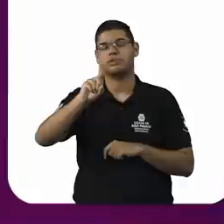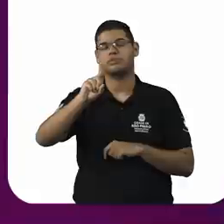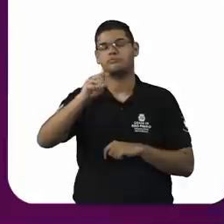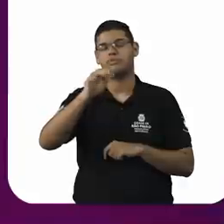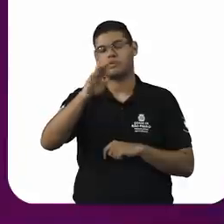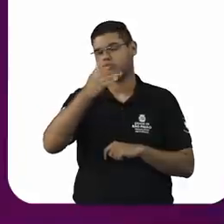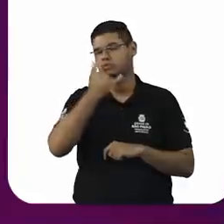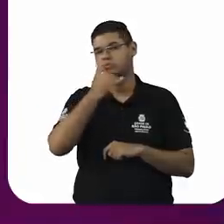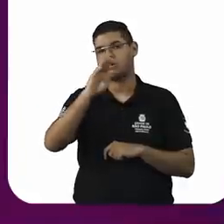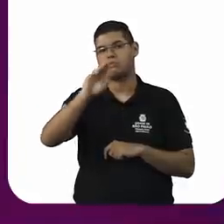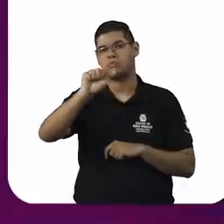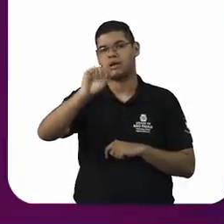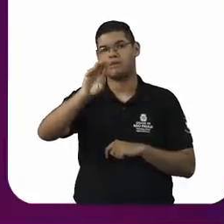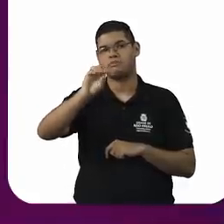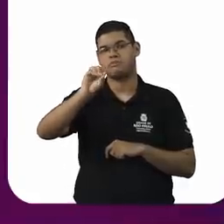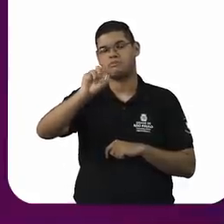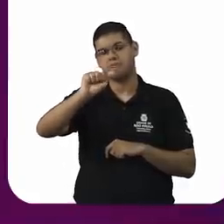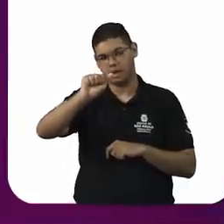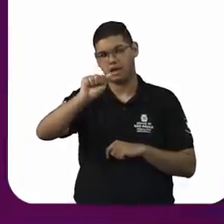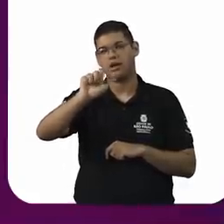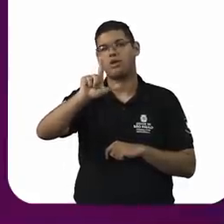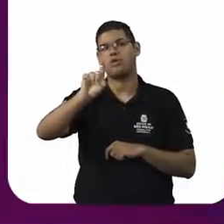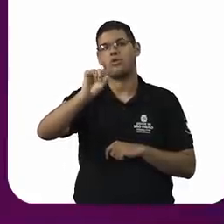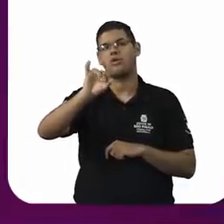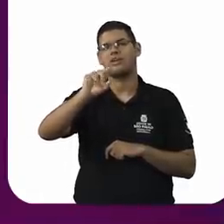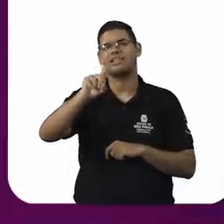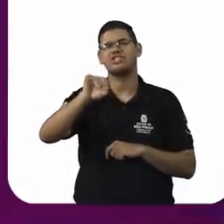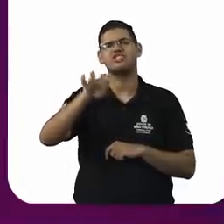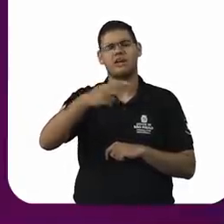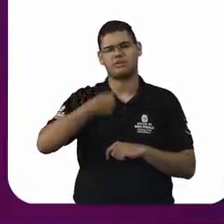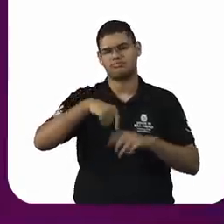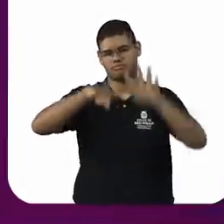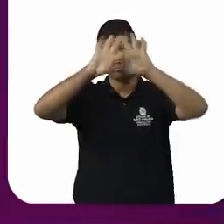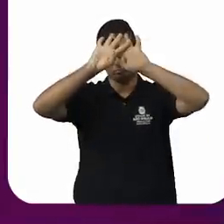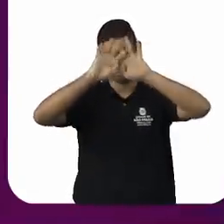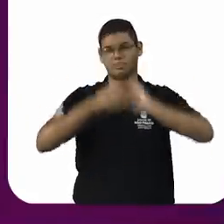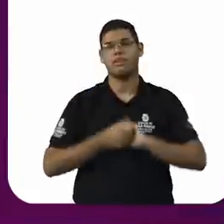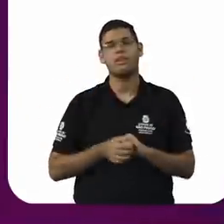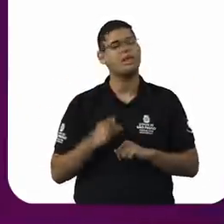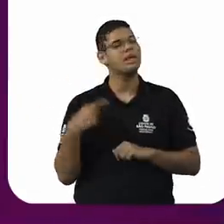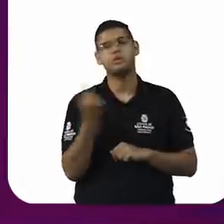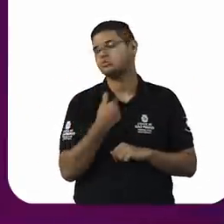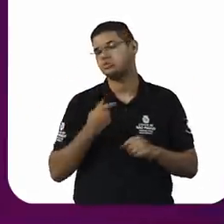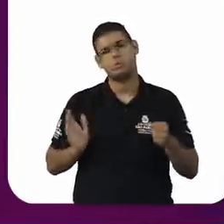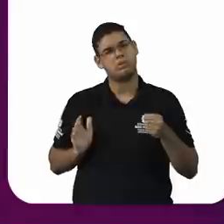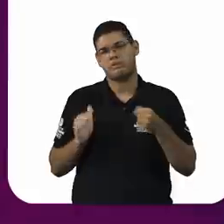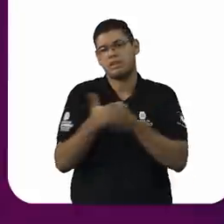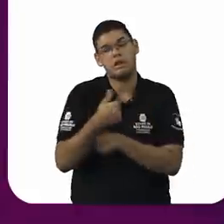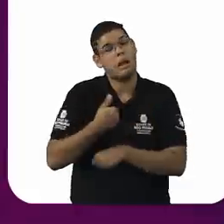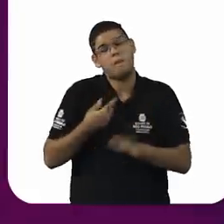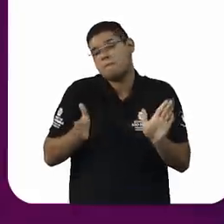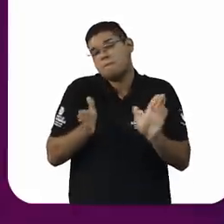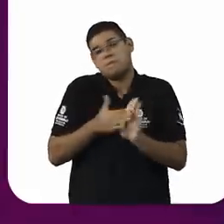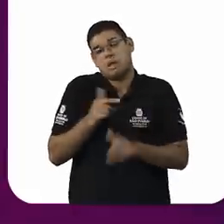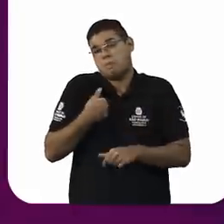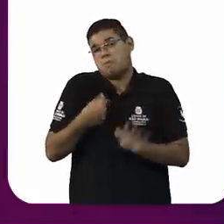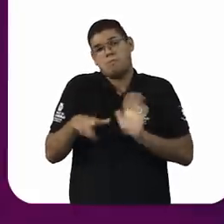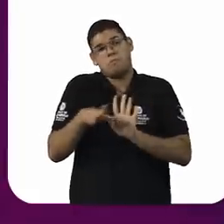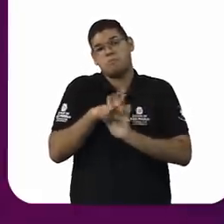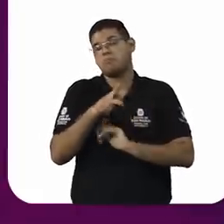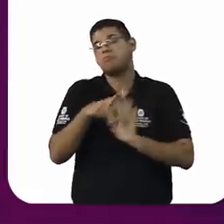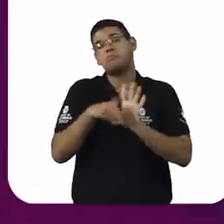sou um representante, uma liderança de terreiro. Eu não estou defendendo apenas a minha religiosidade.